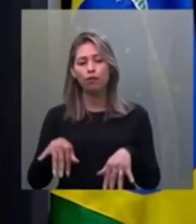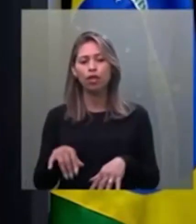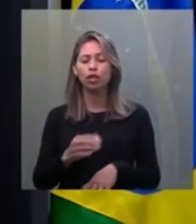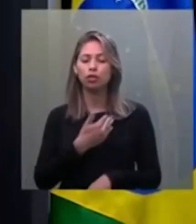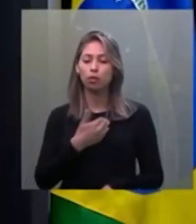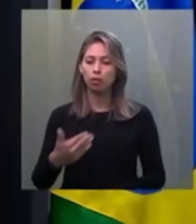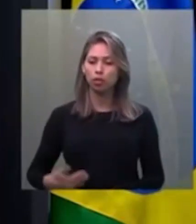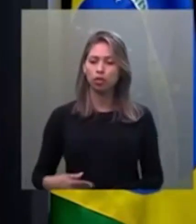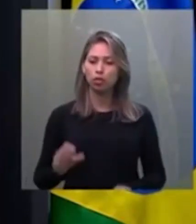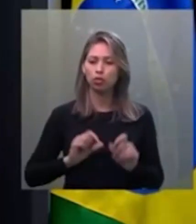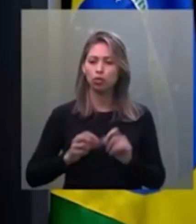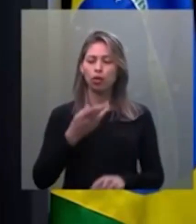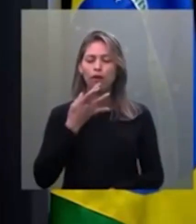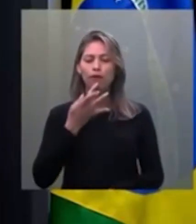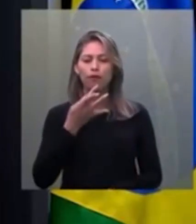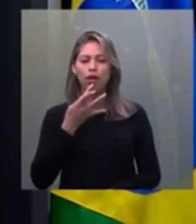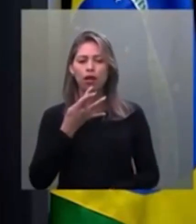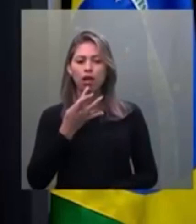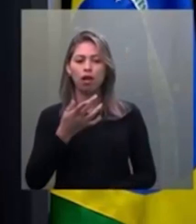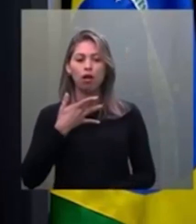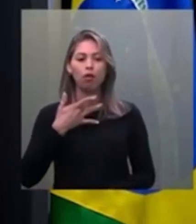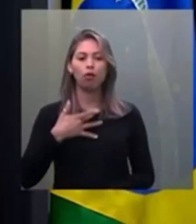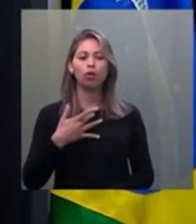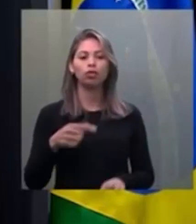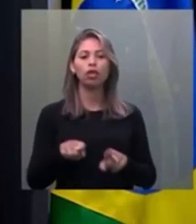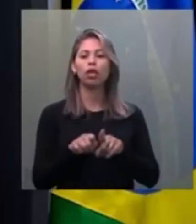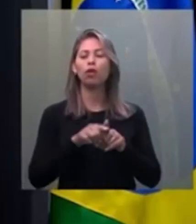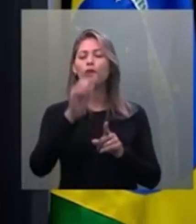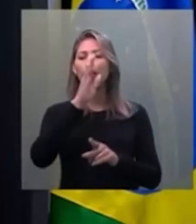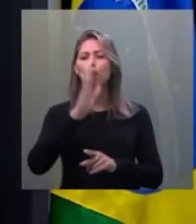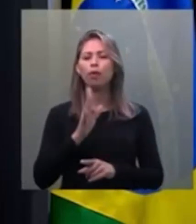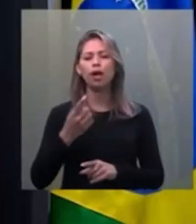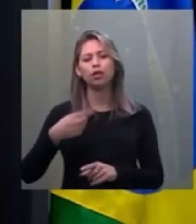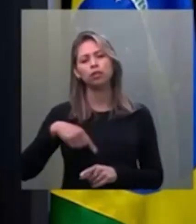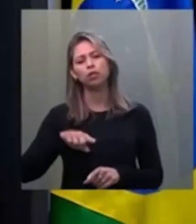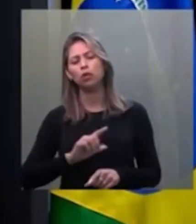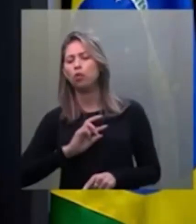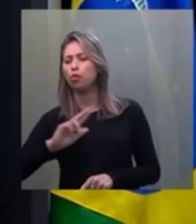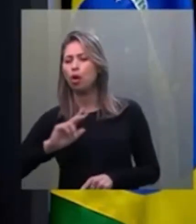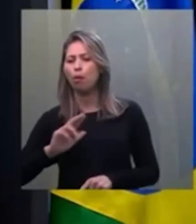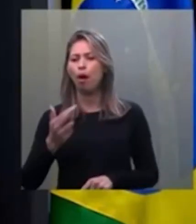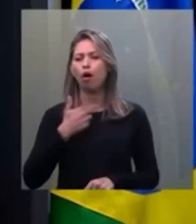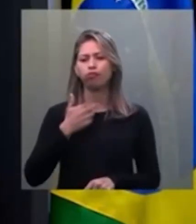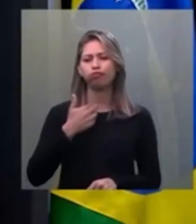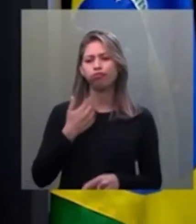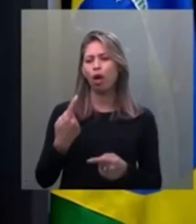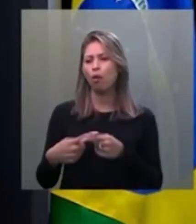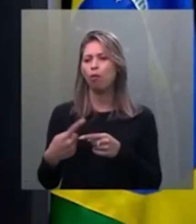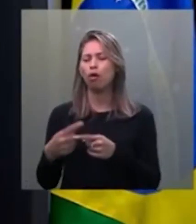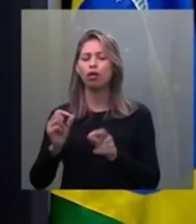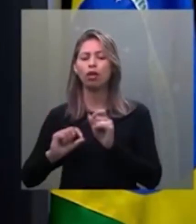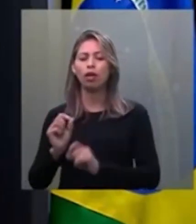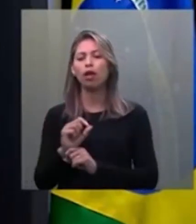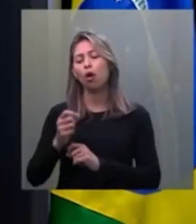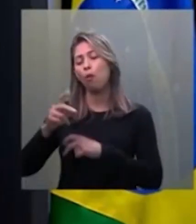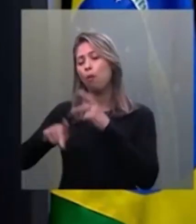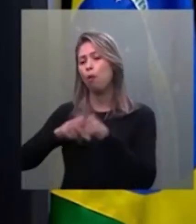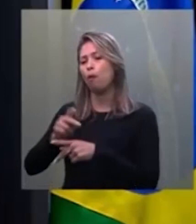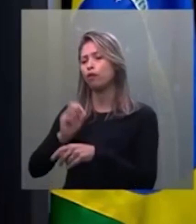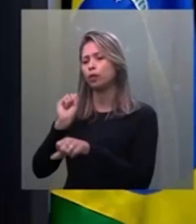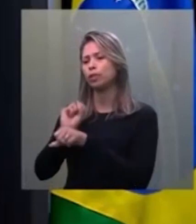Para a oposição, a luta continua. O Brasil não pode, e o povo brasileiro não pode, esperar